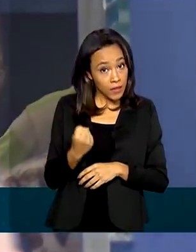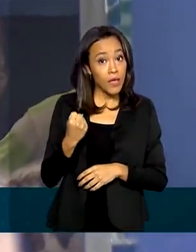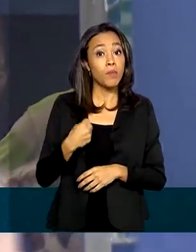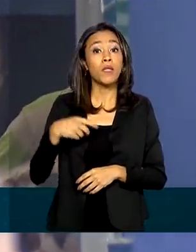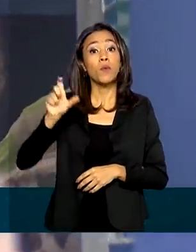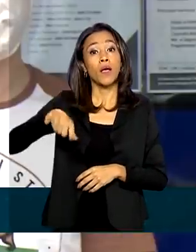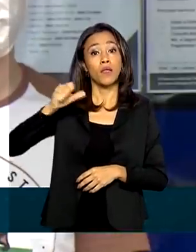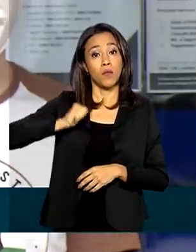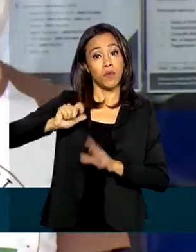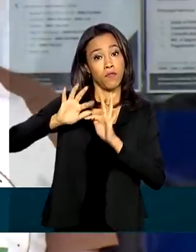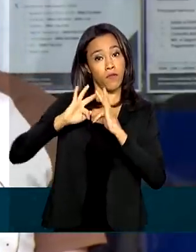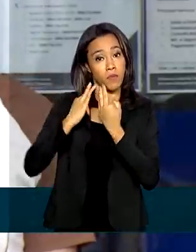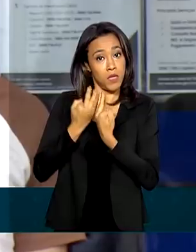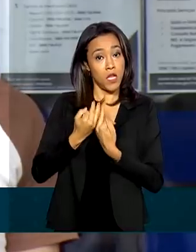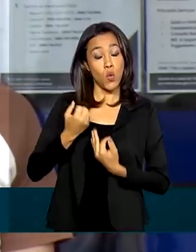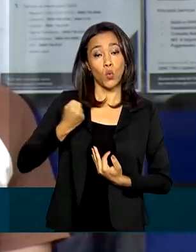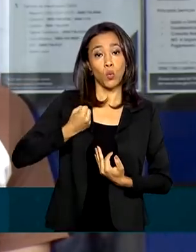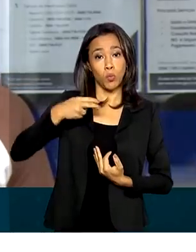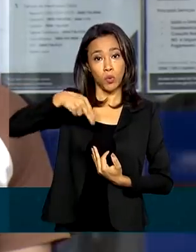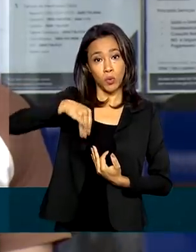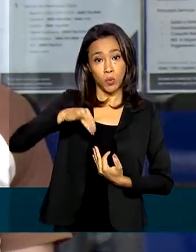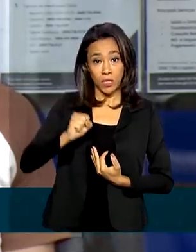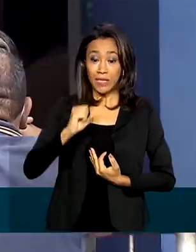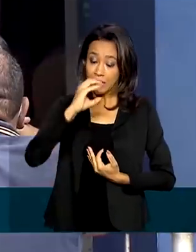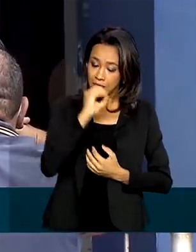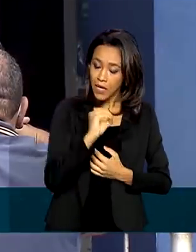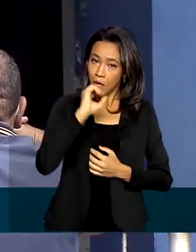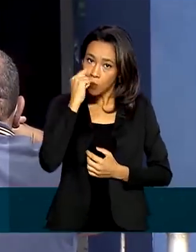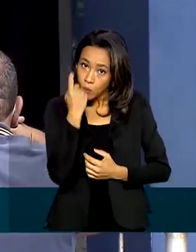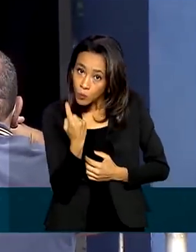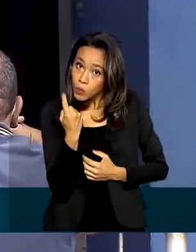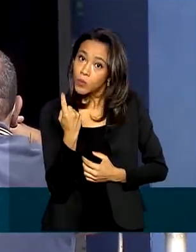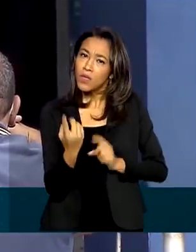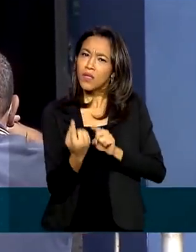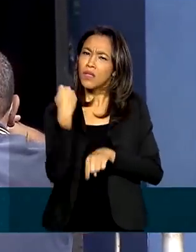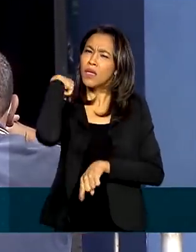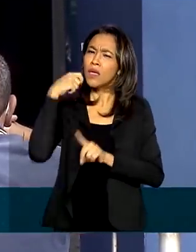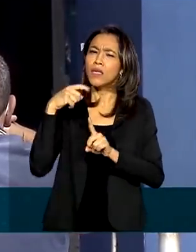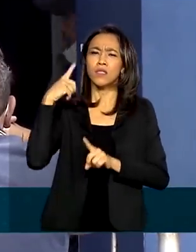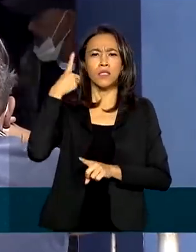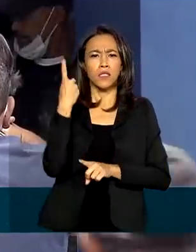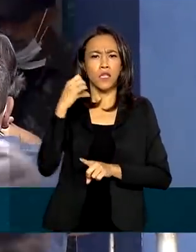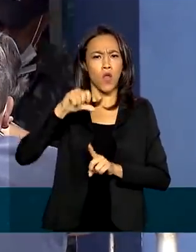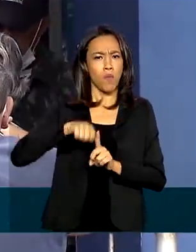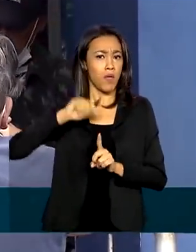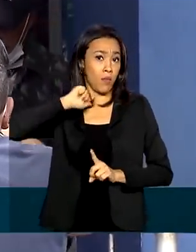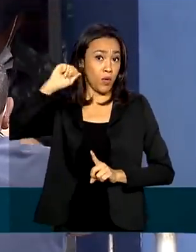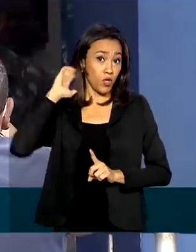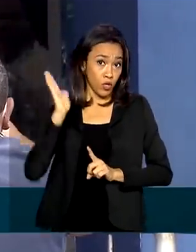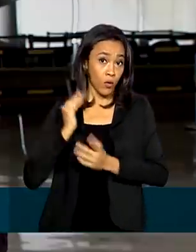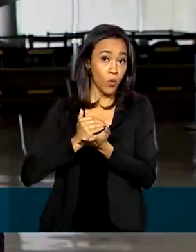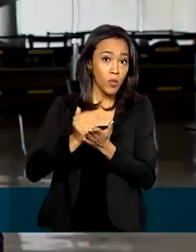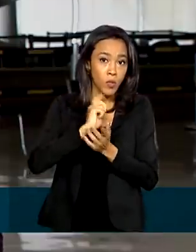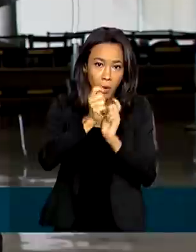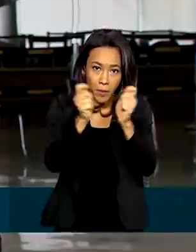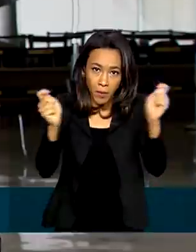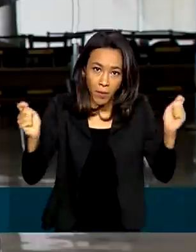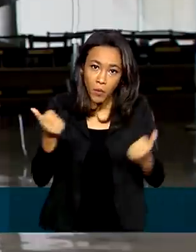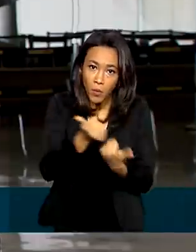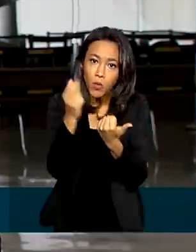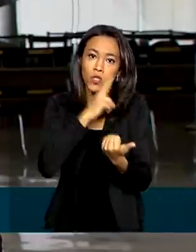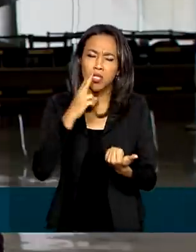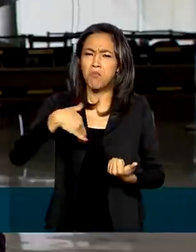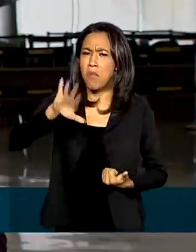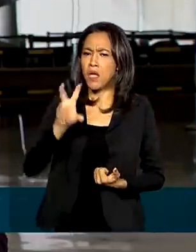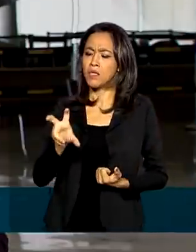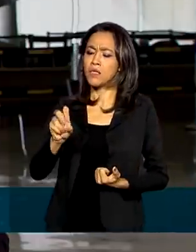da Bolsa Família com NIS final 01. Desde o dia 9 de abril, quando começaram os pagamentos do auxílio emergencial, mais de 50 milhões